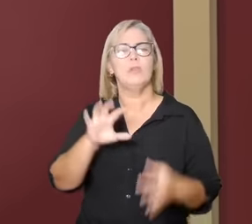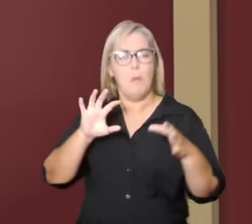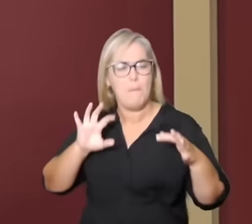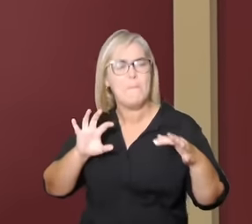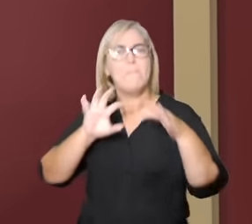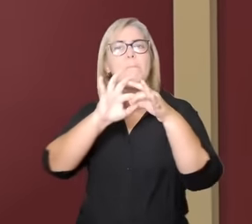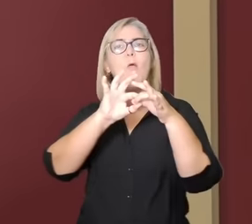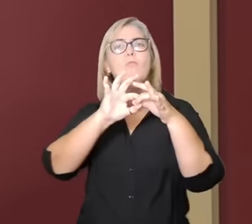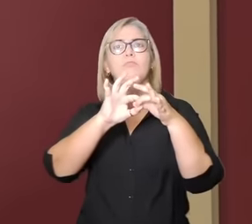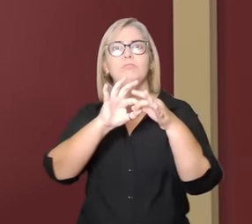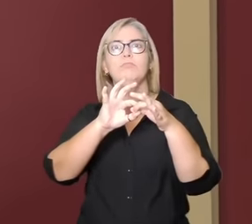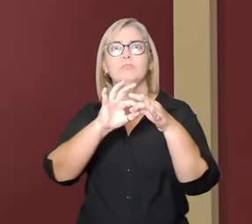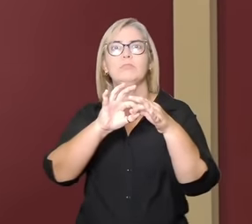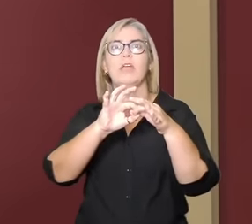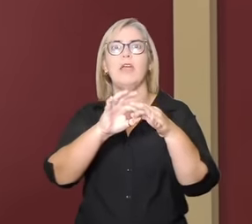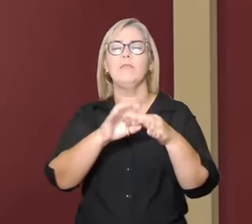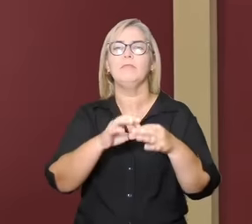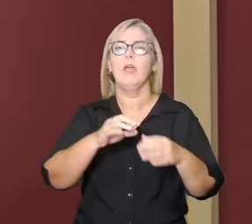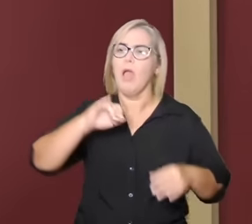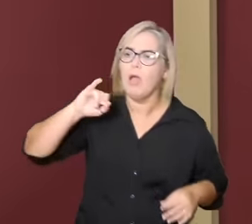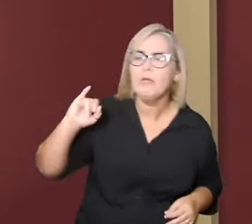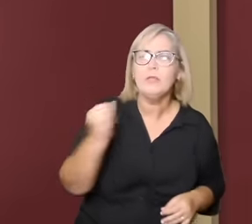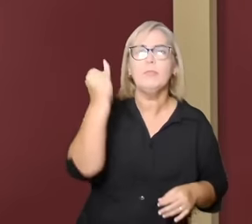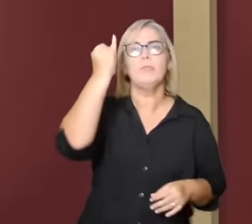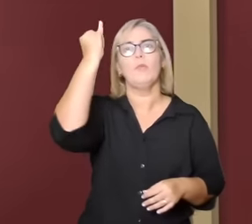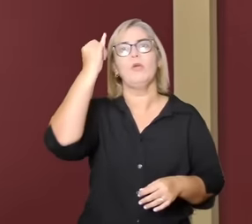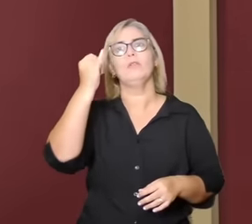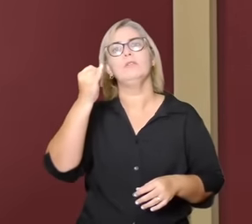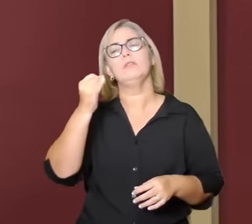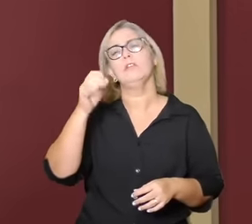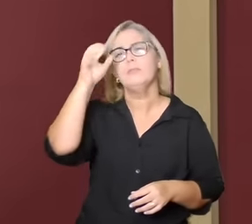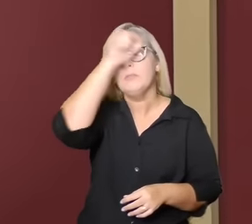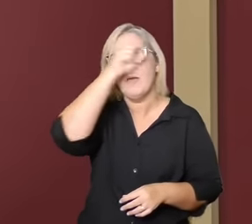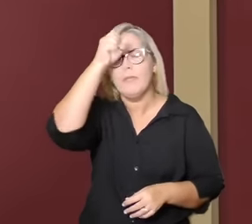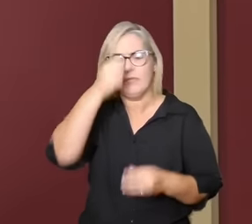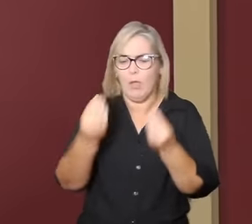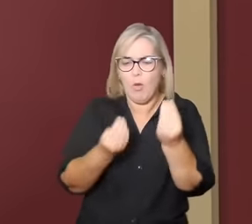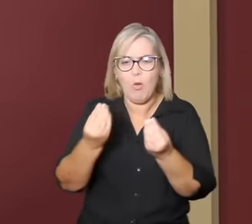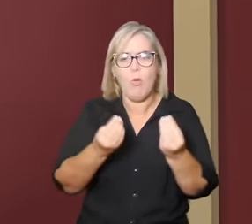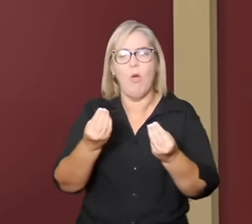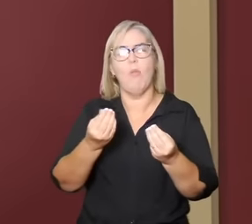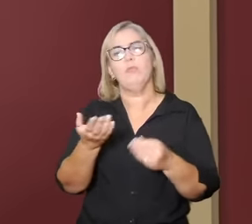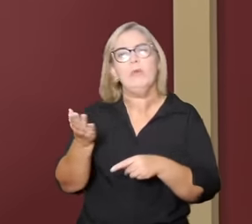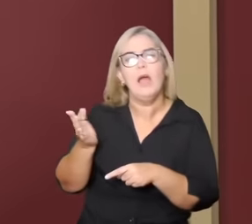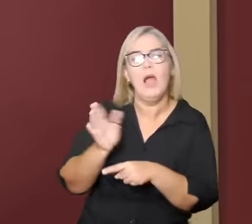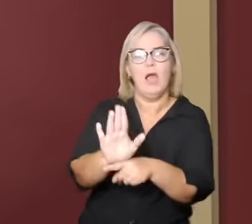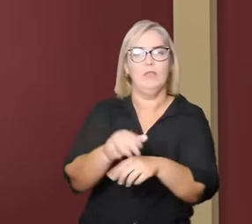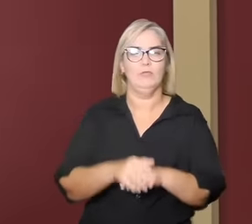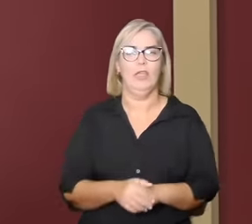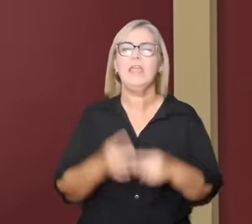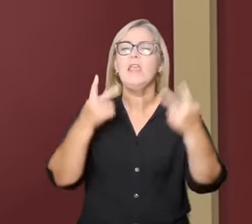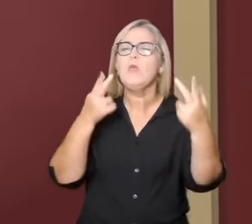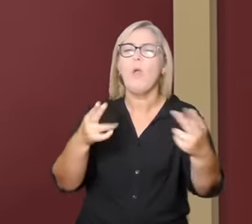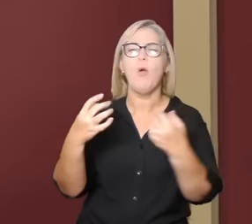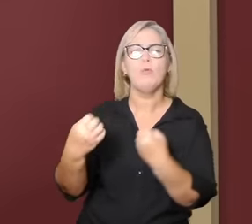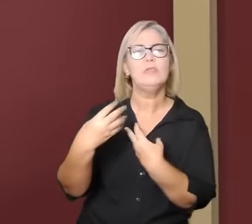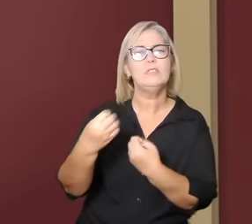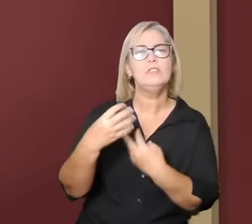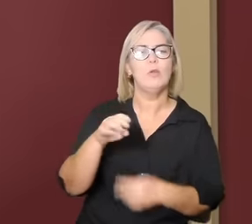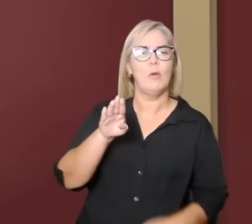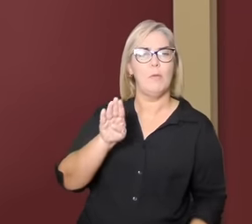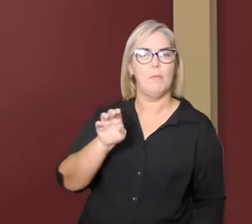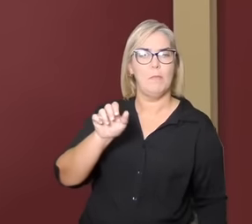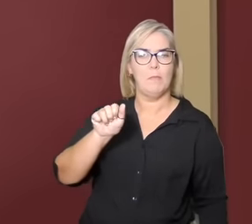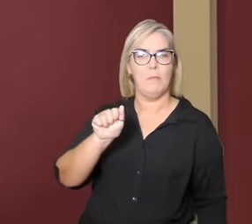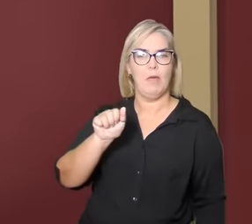afetiva na modernidade líquida, como nos ensinou Zygmunt Bauman. Combateu a fragmentação das informações por